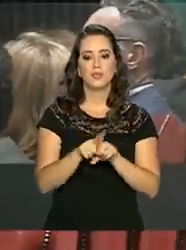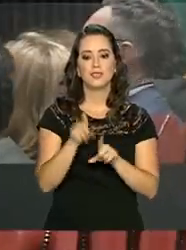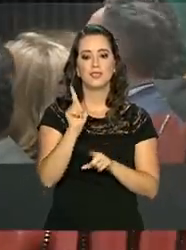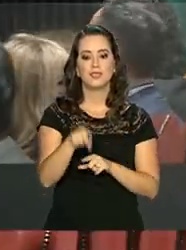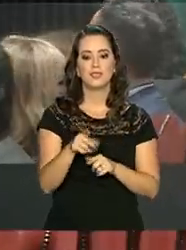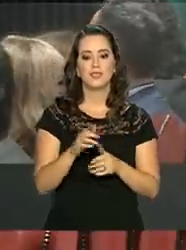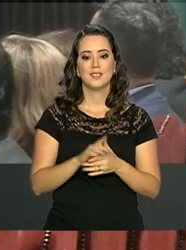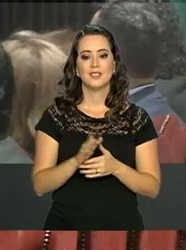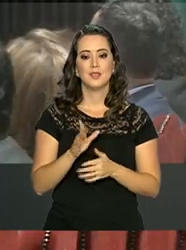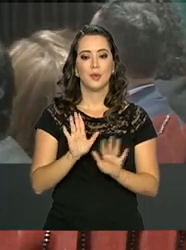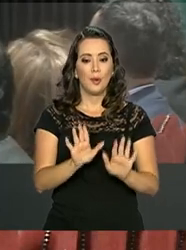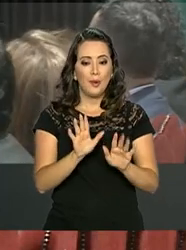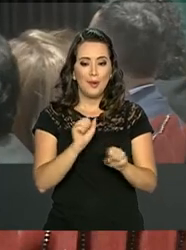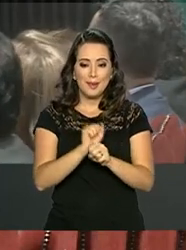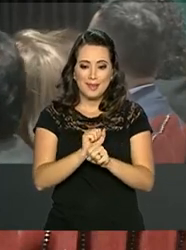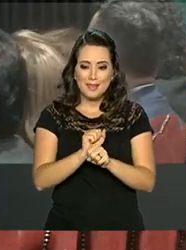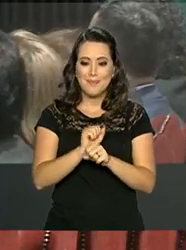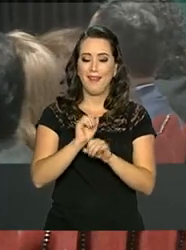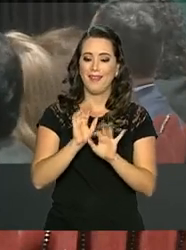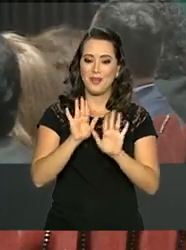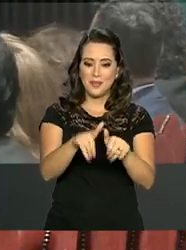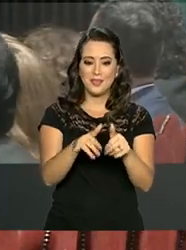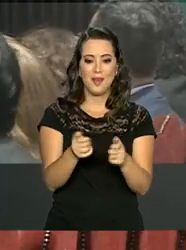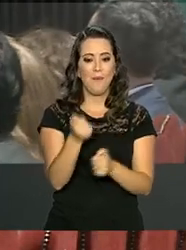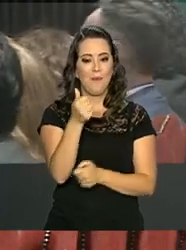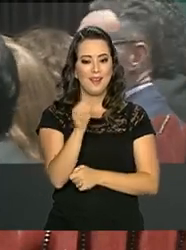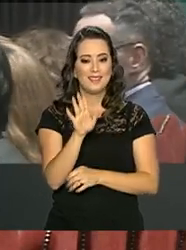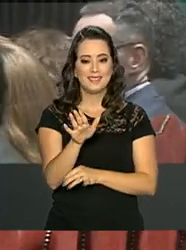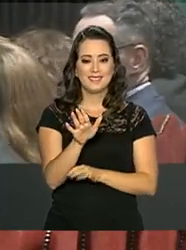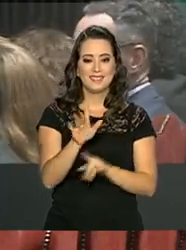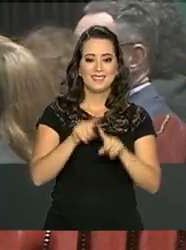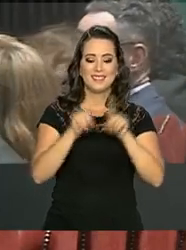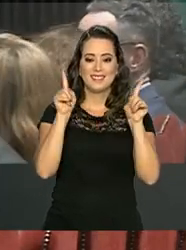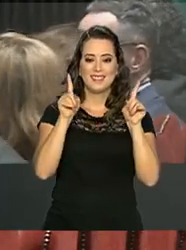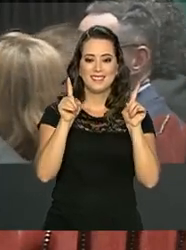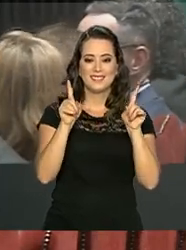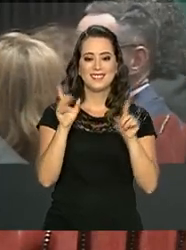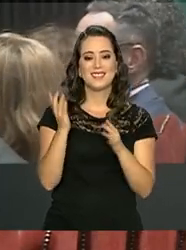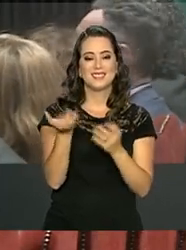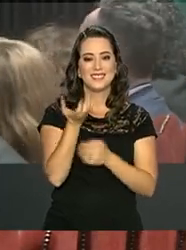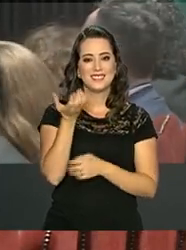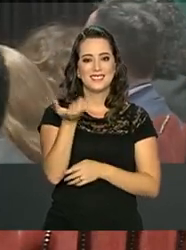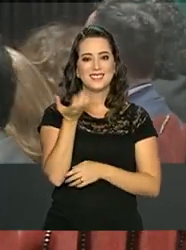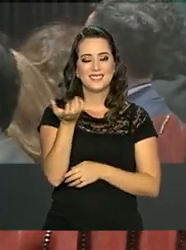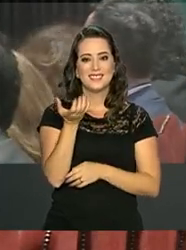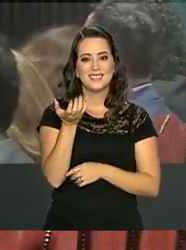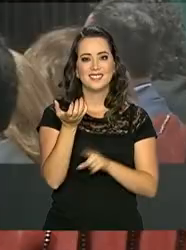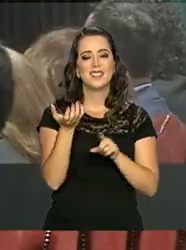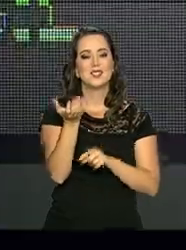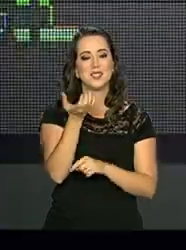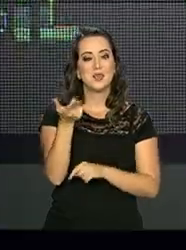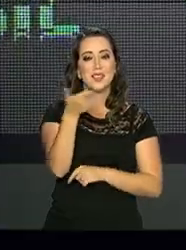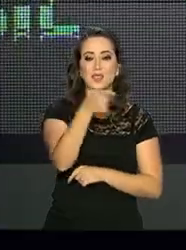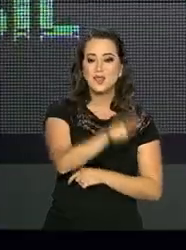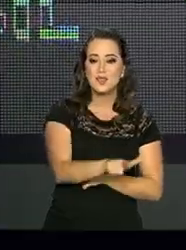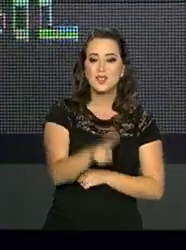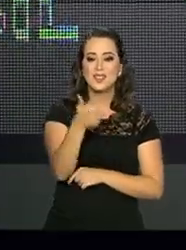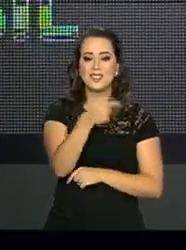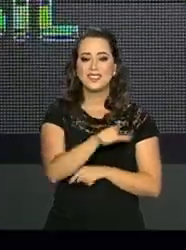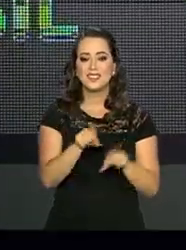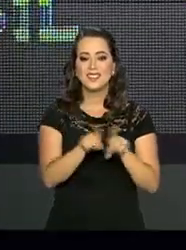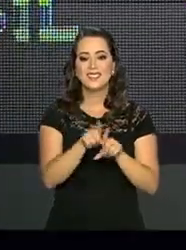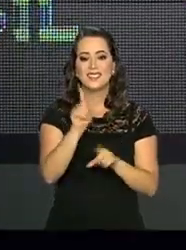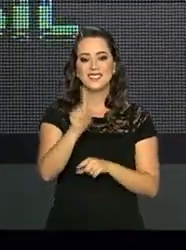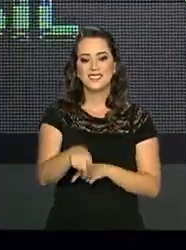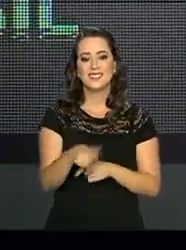Eu não havia terminado, mas de toda maneira... De toda maneira, eu quero... Eu quero mais uma vez...